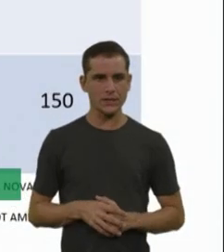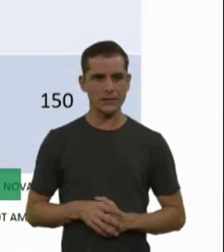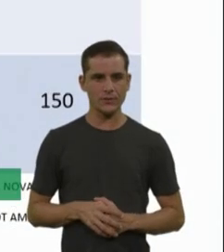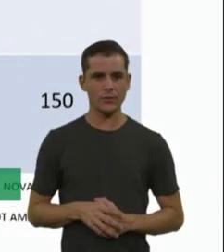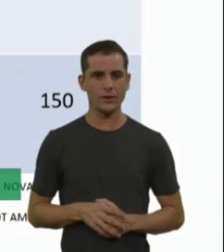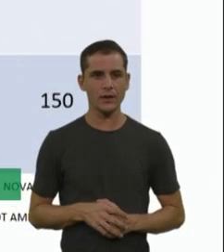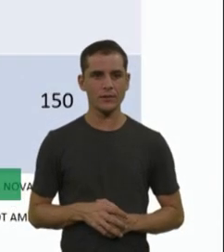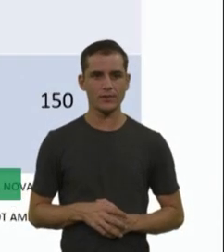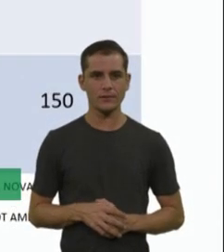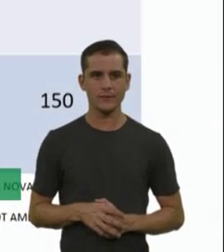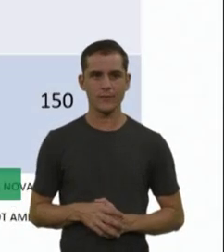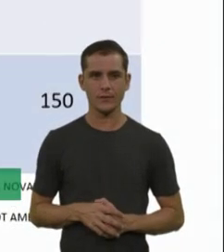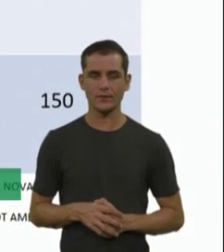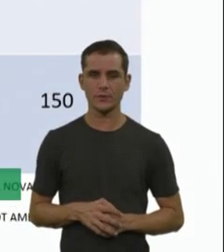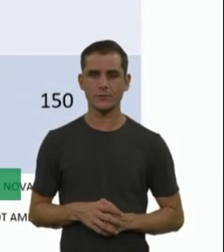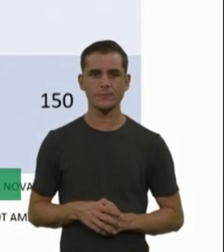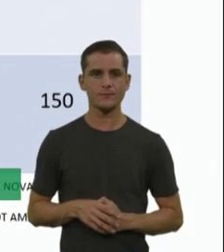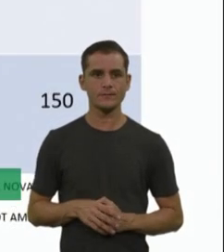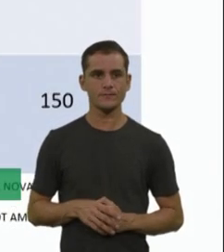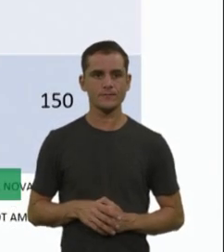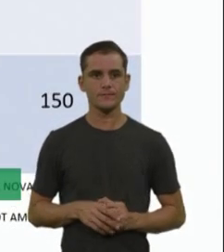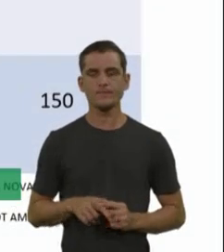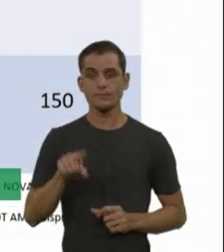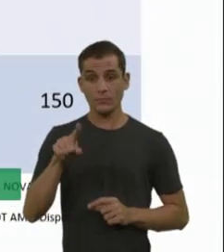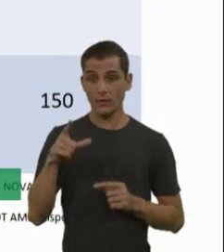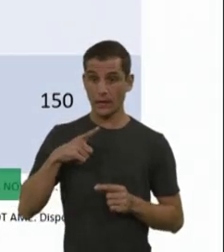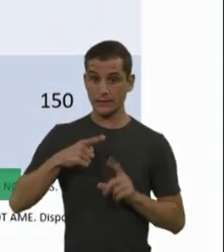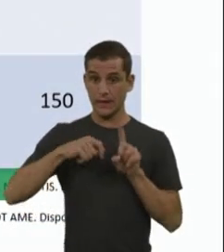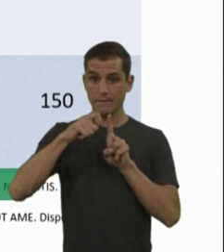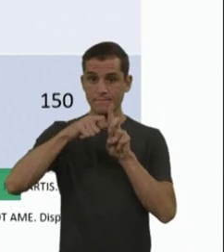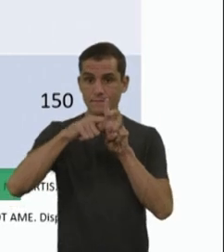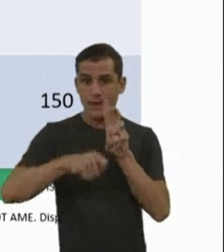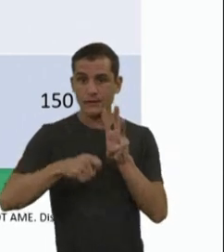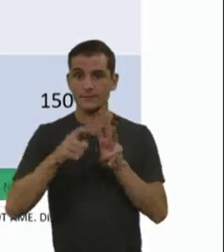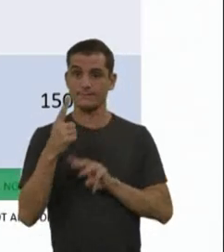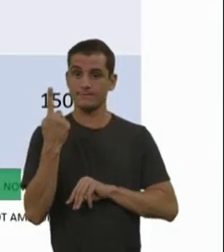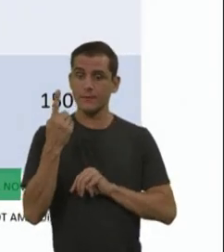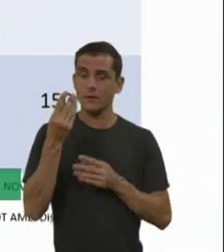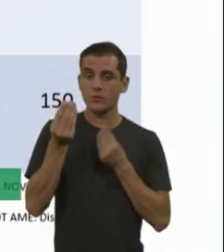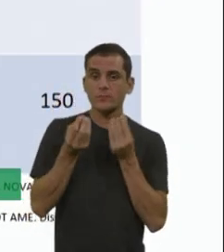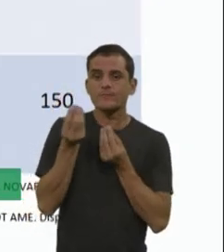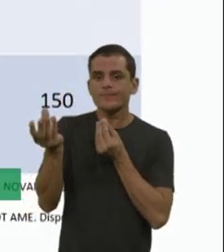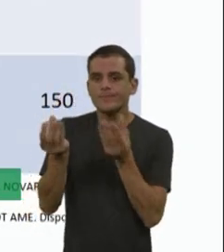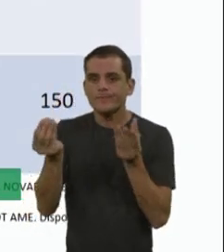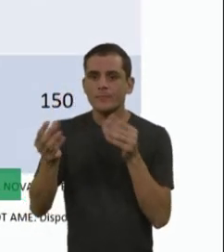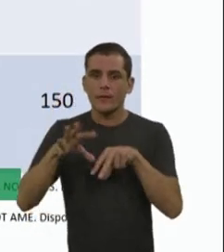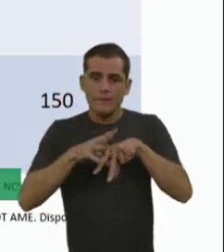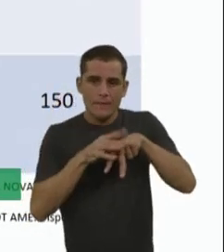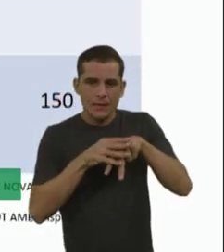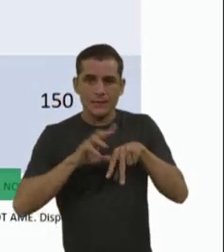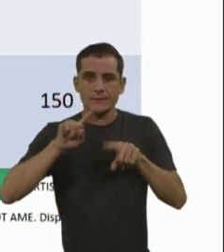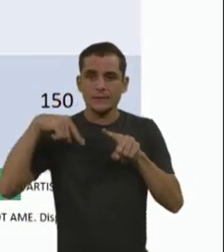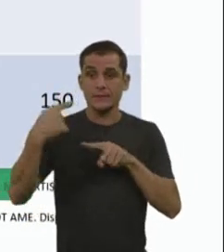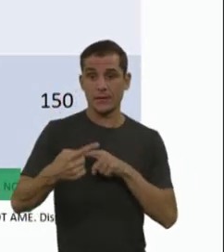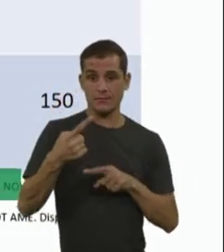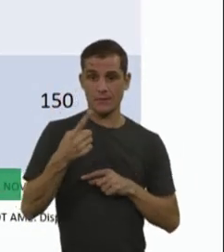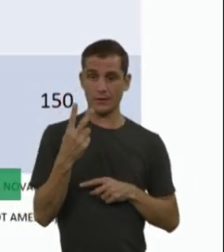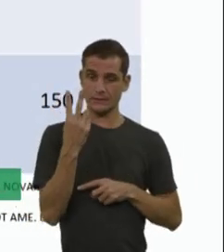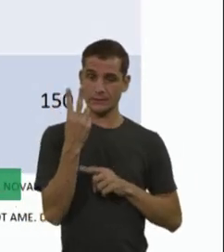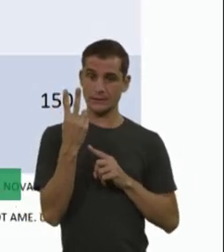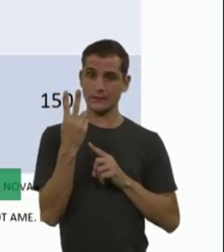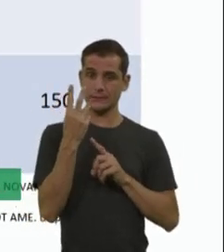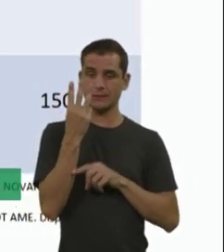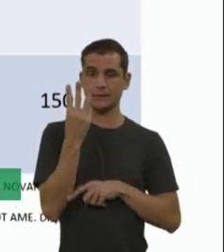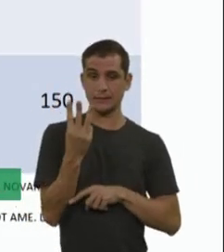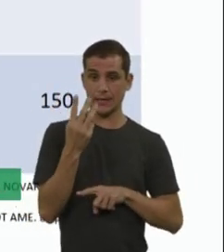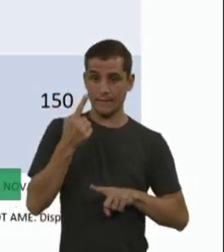carga que a gente dá nos primeiros dois meses e depois o paciente segue fazendo três aplicações ao ano, tá? Então, existe,